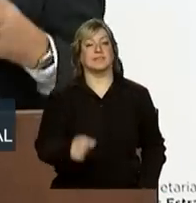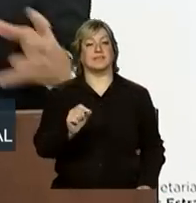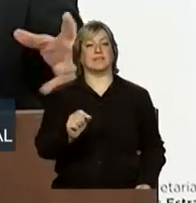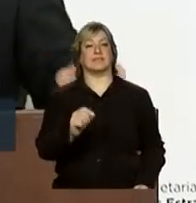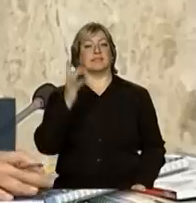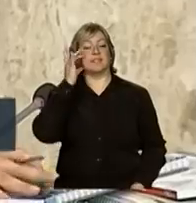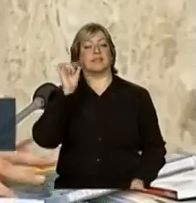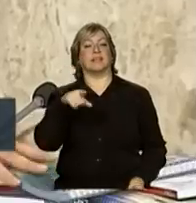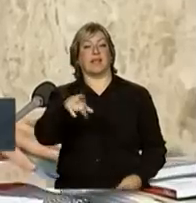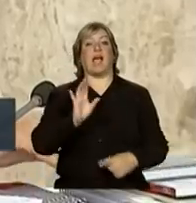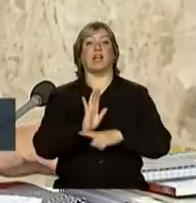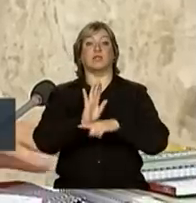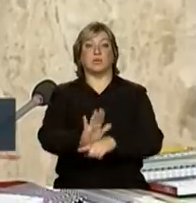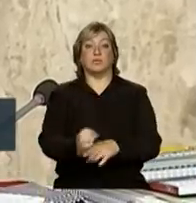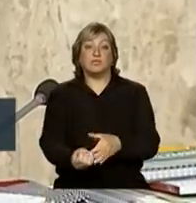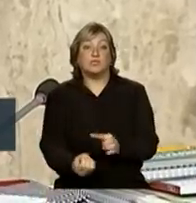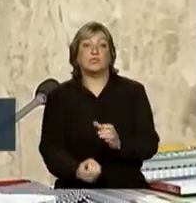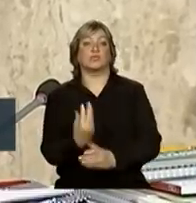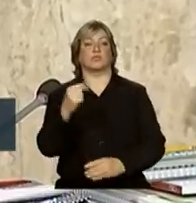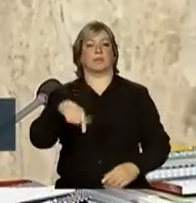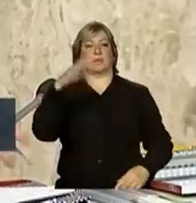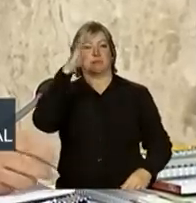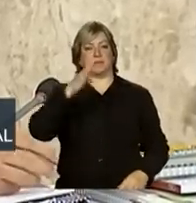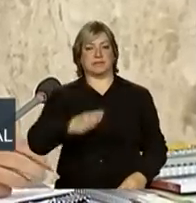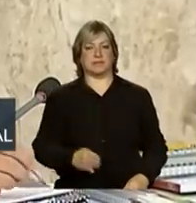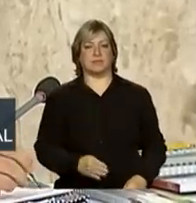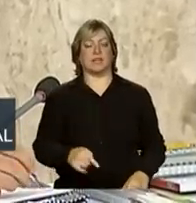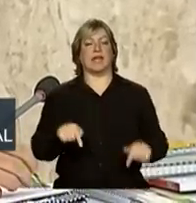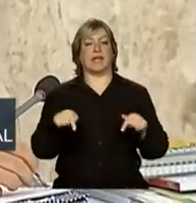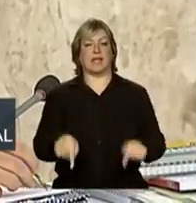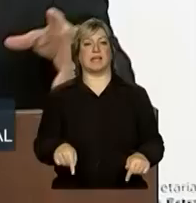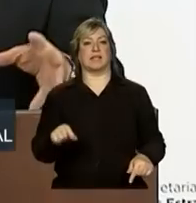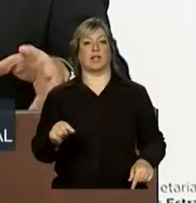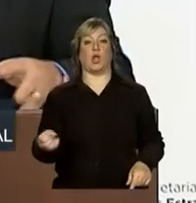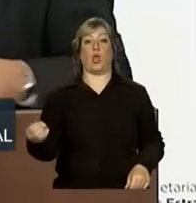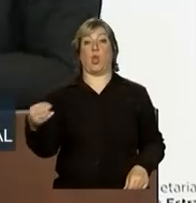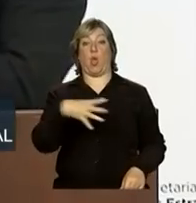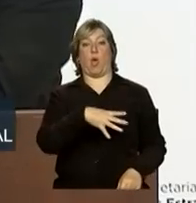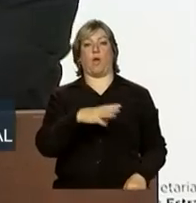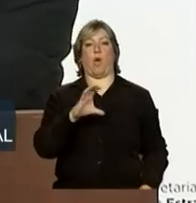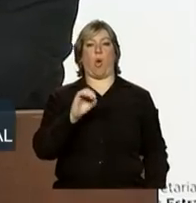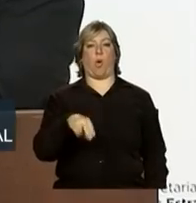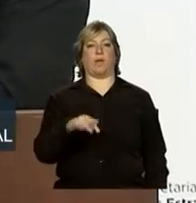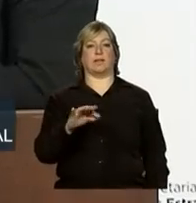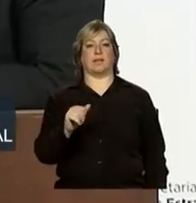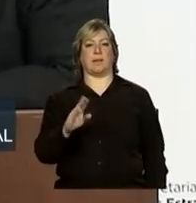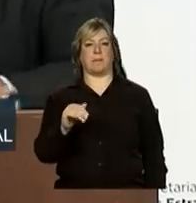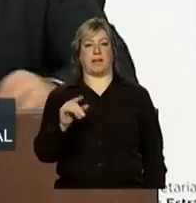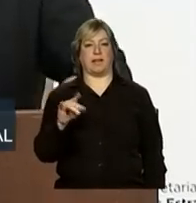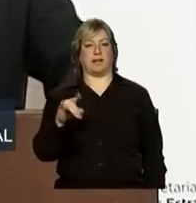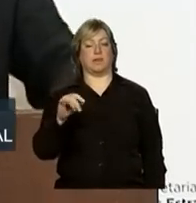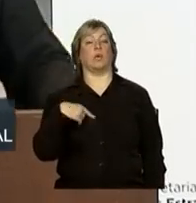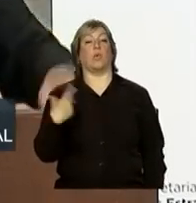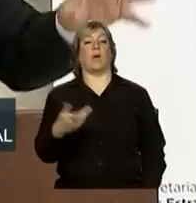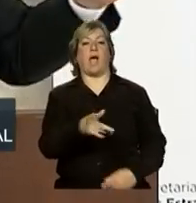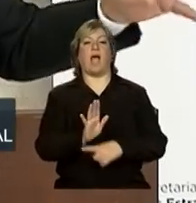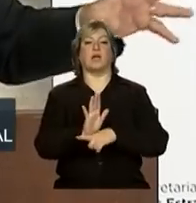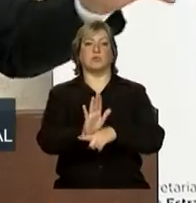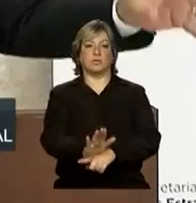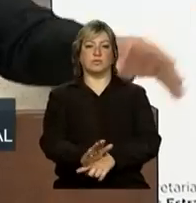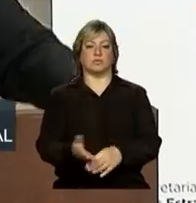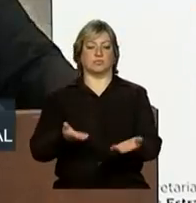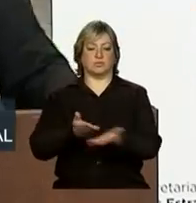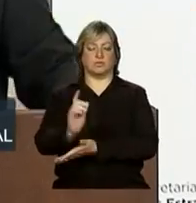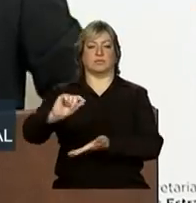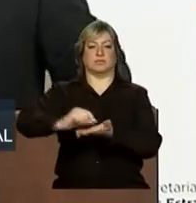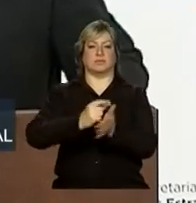florescesse no Brasil esta nova contabilidade, quando ajudou a sancionar a nova lei,